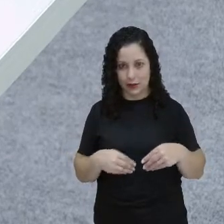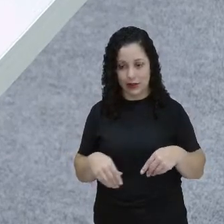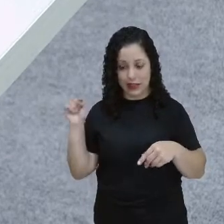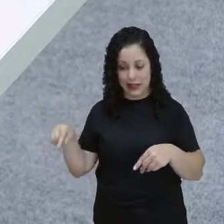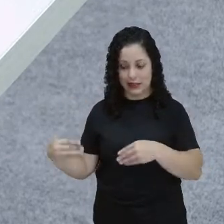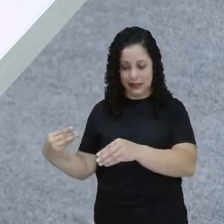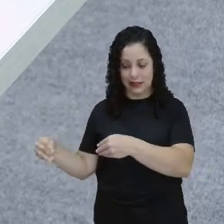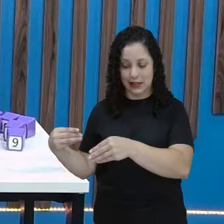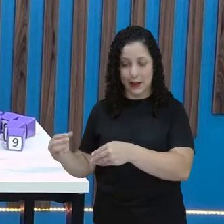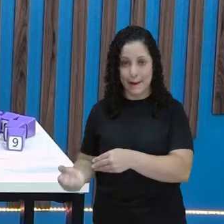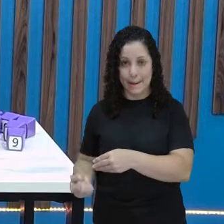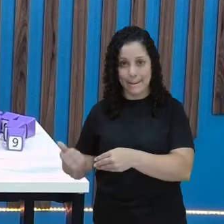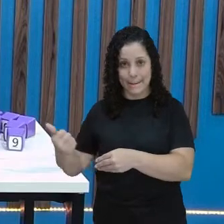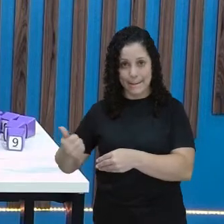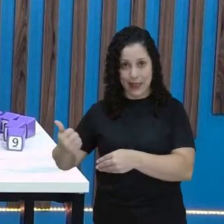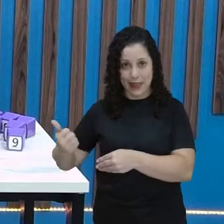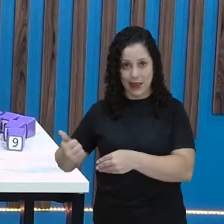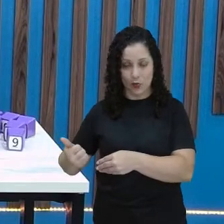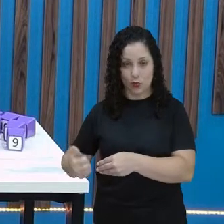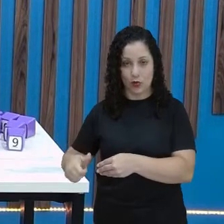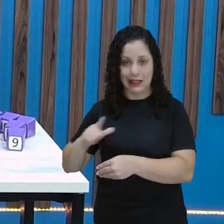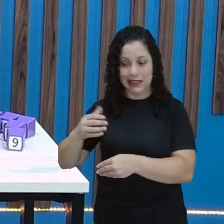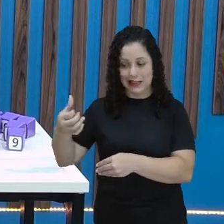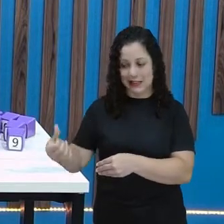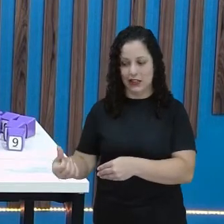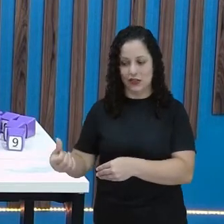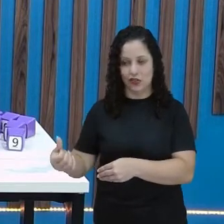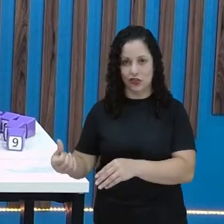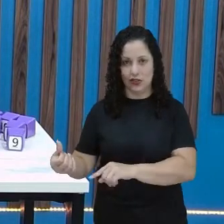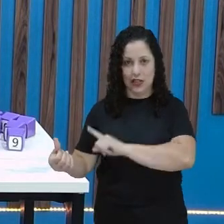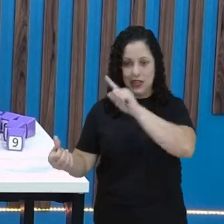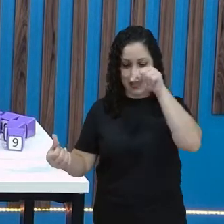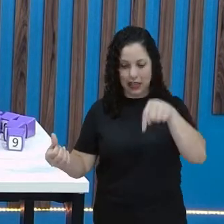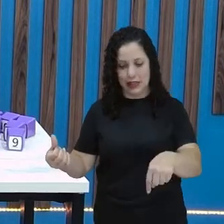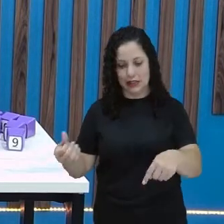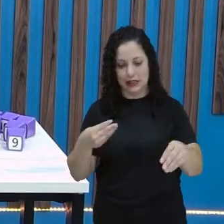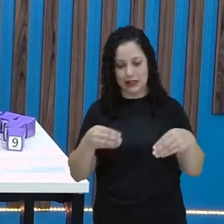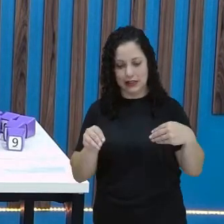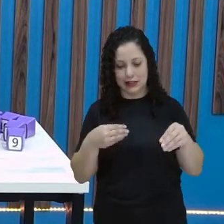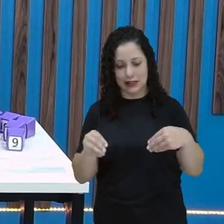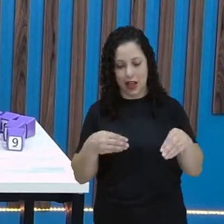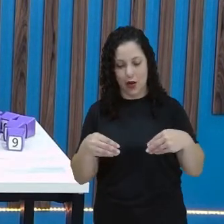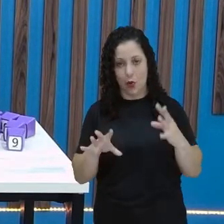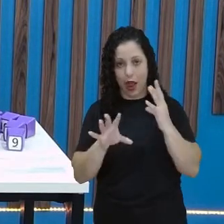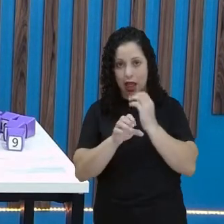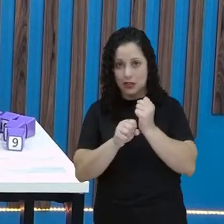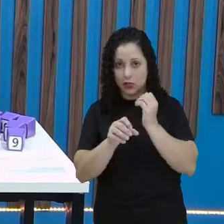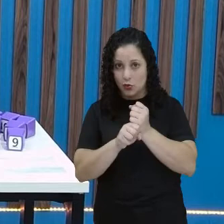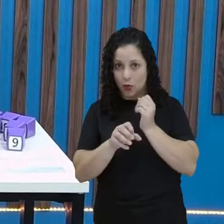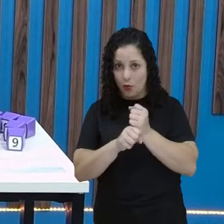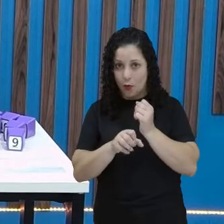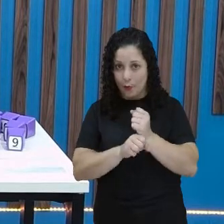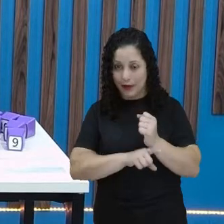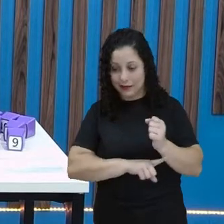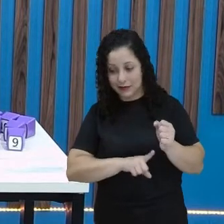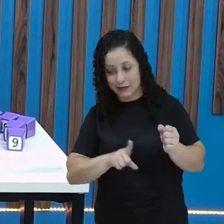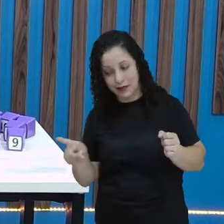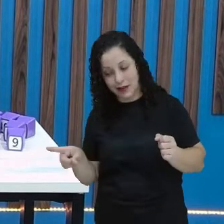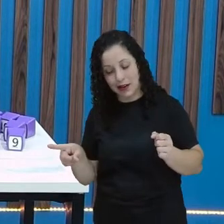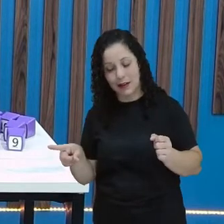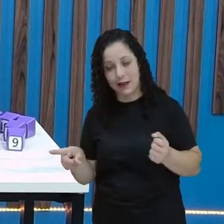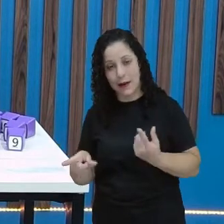primeiro, a gente viu que tinha seis. Então, o saco de Ana é a soma do total que tinha no saco de Duda,